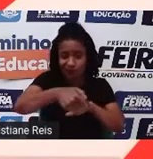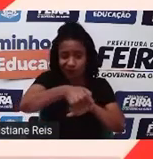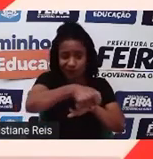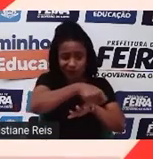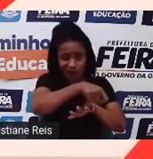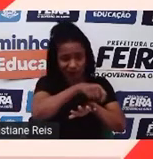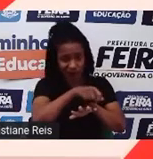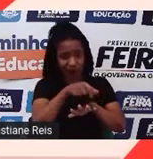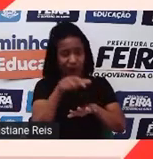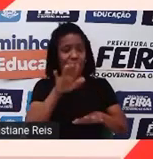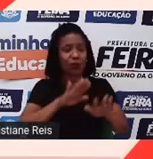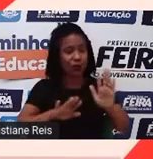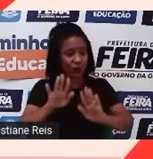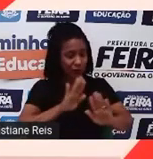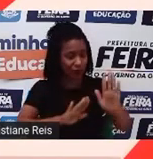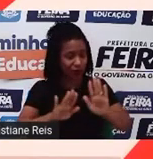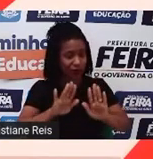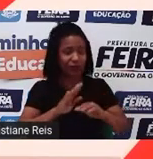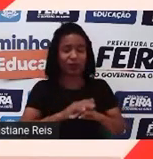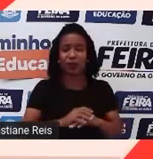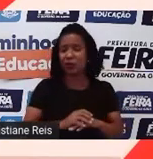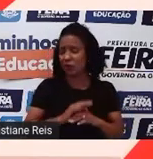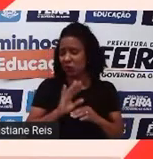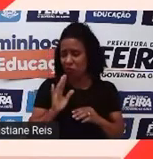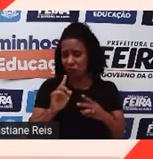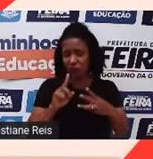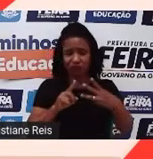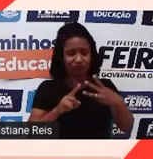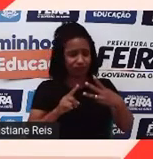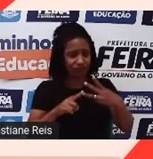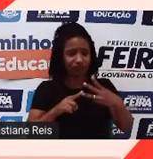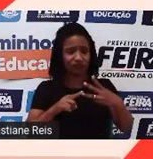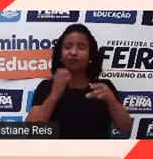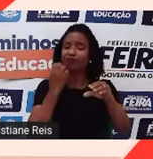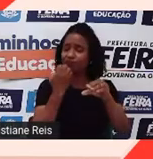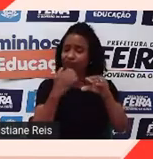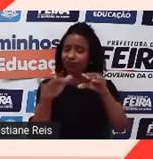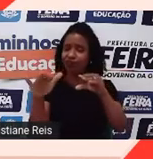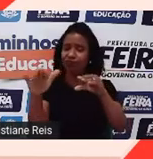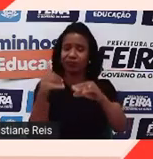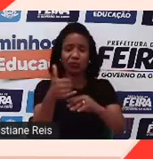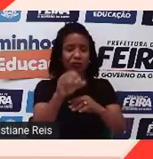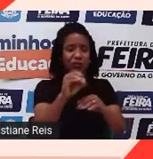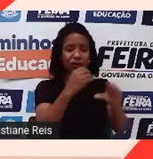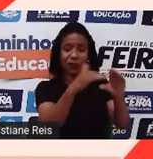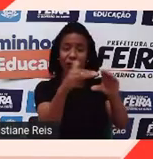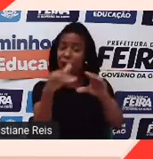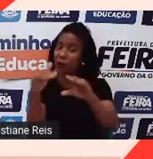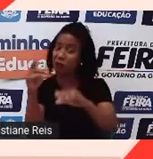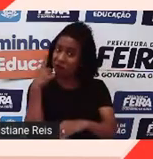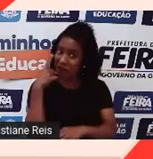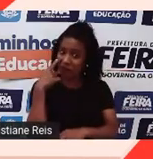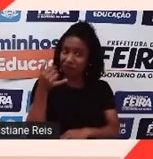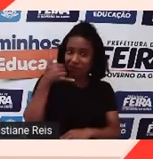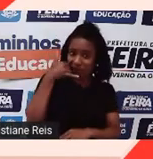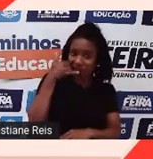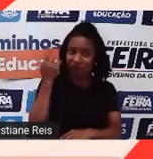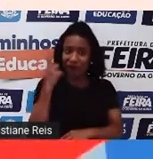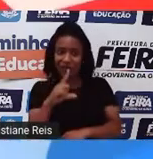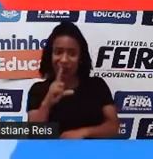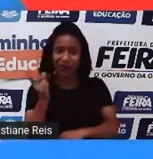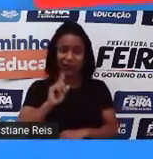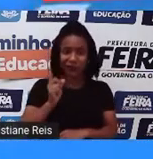ou você envia simplesmente para os 10 amigos e tenta a sorte para tentar ganhar o telefone. Então, e aí?